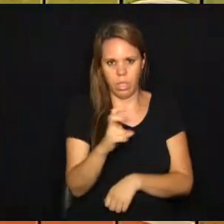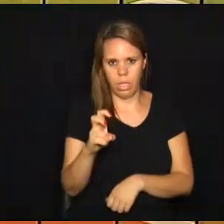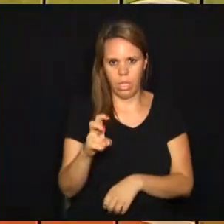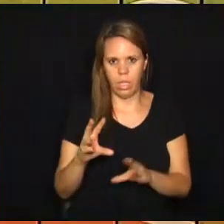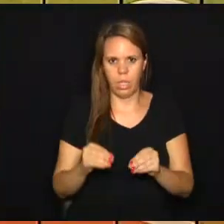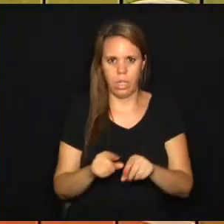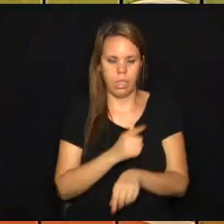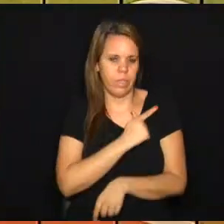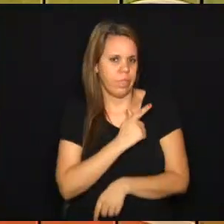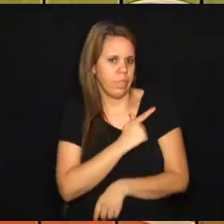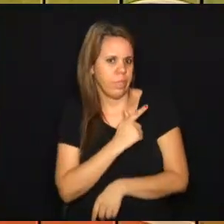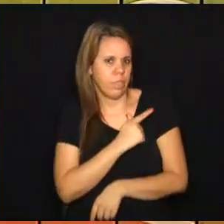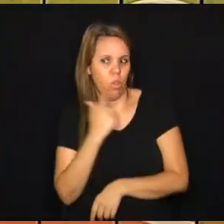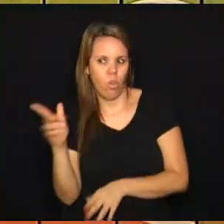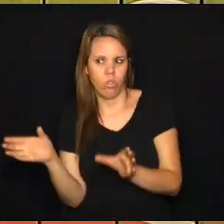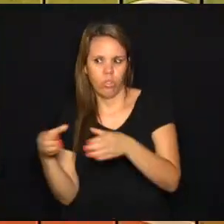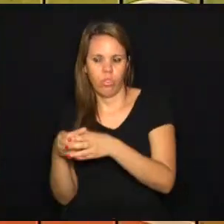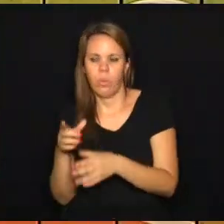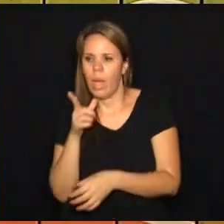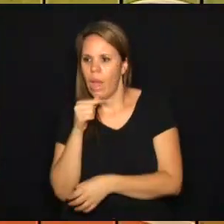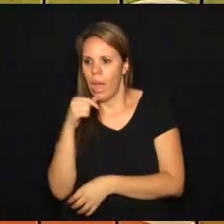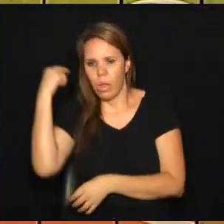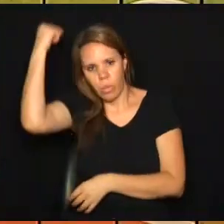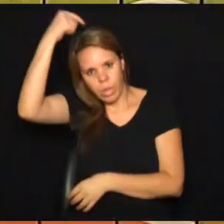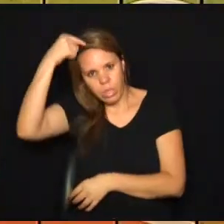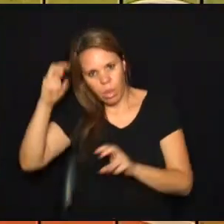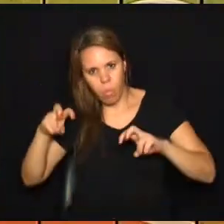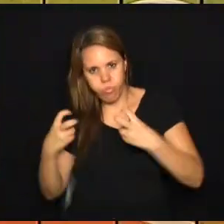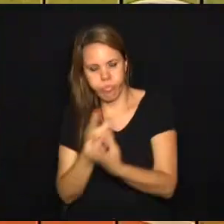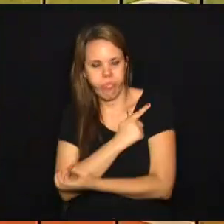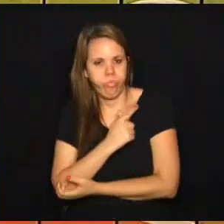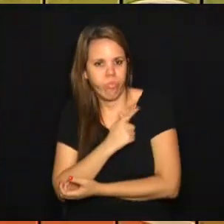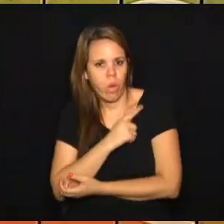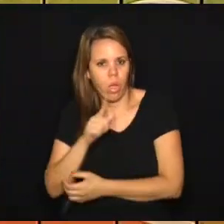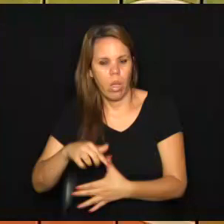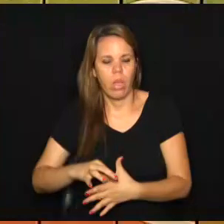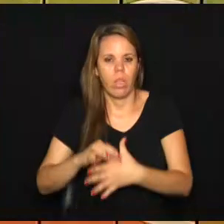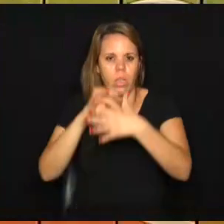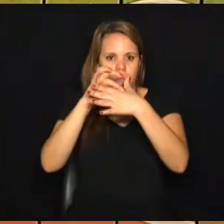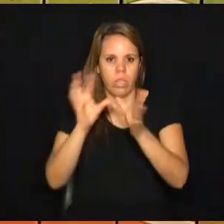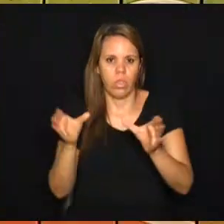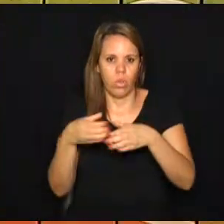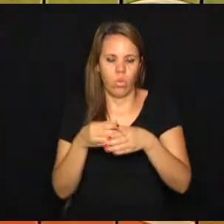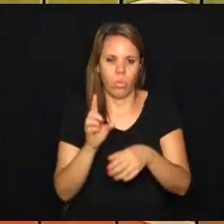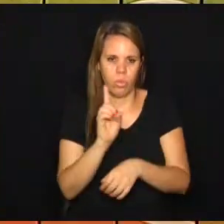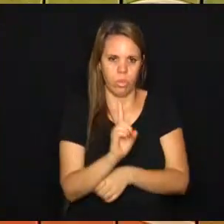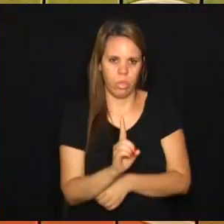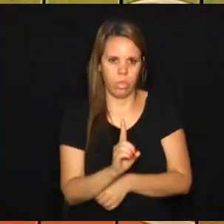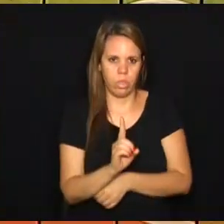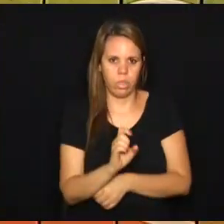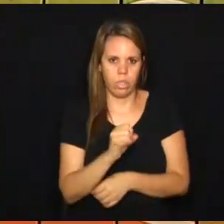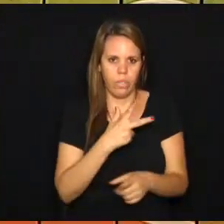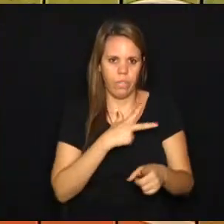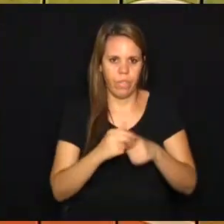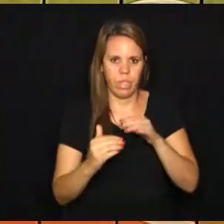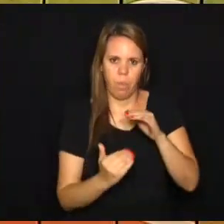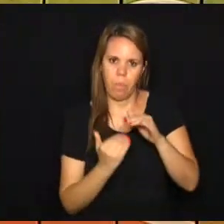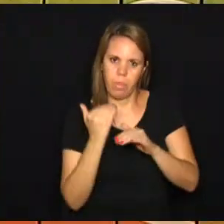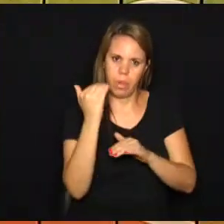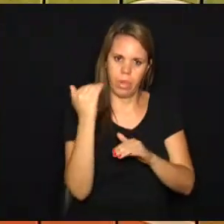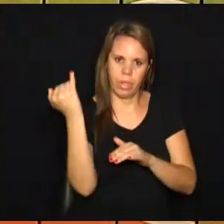tem Guarani e Água Santa no estádio Brinco de Ouro. O Bugri é o líder do Grupo D e se vencer dá um passo